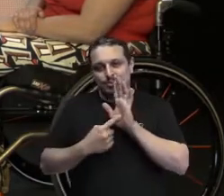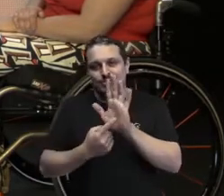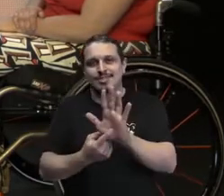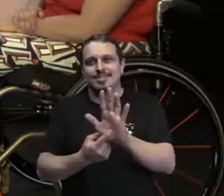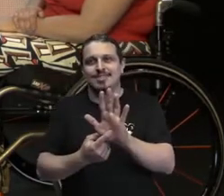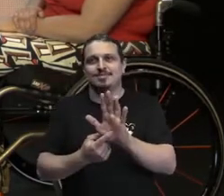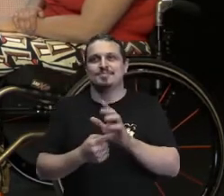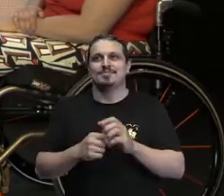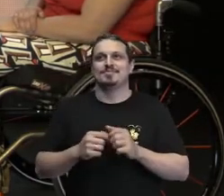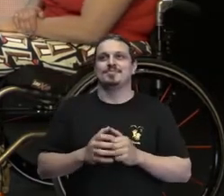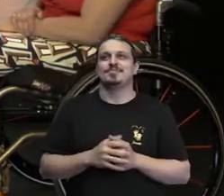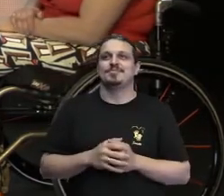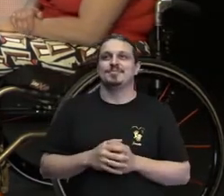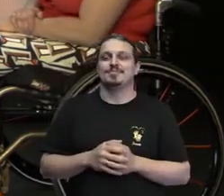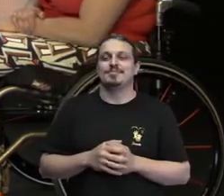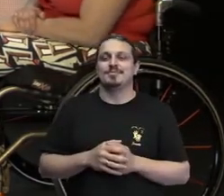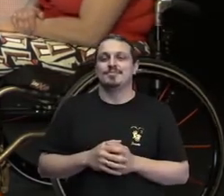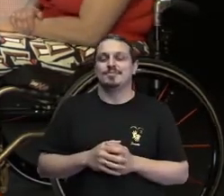Por que eu estou aqui?